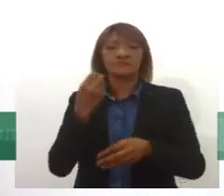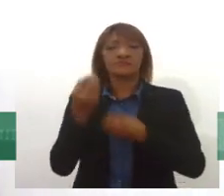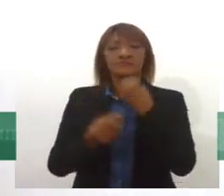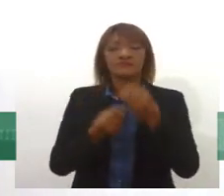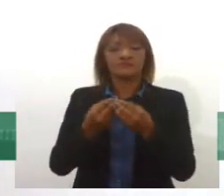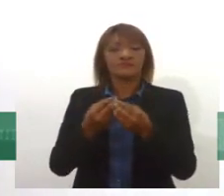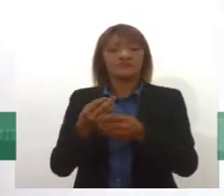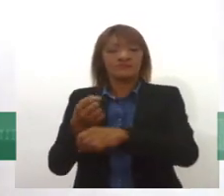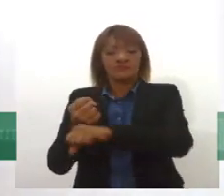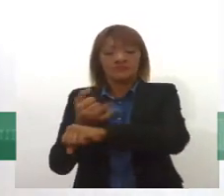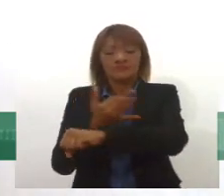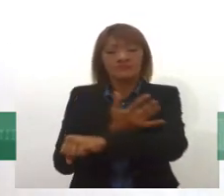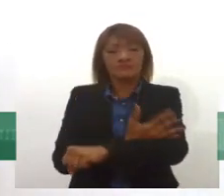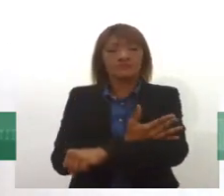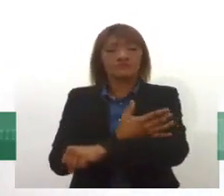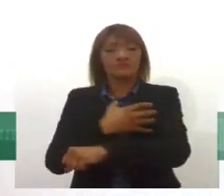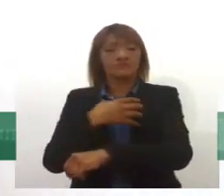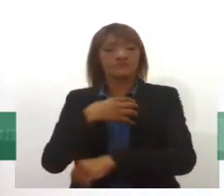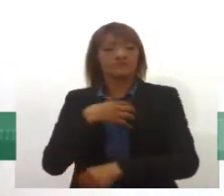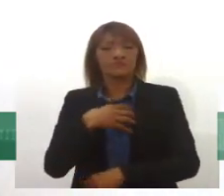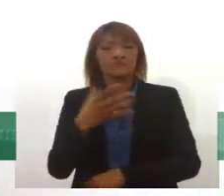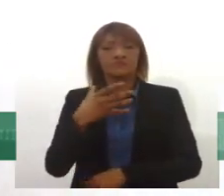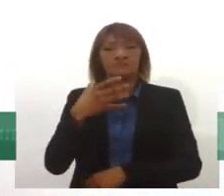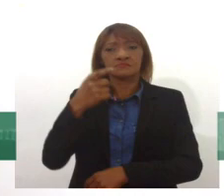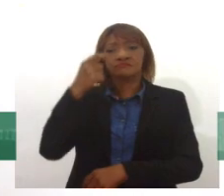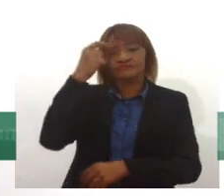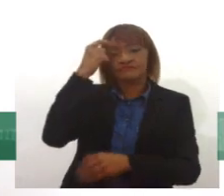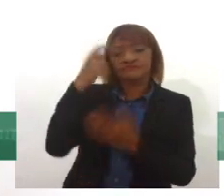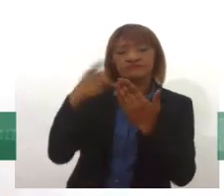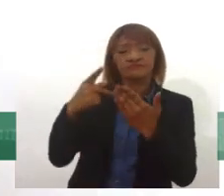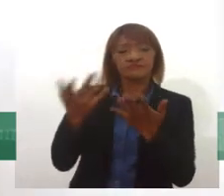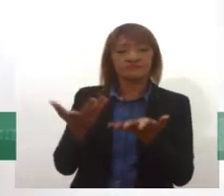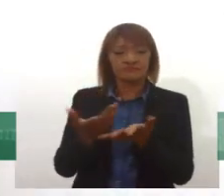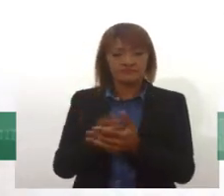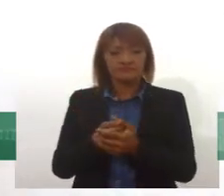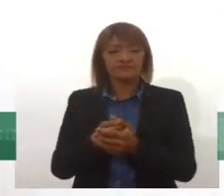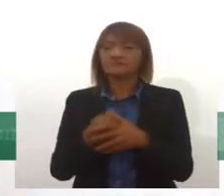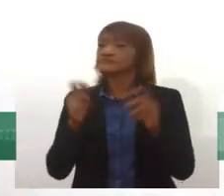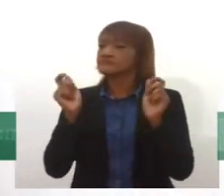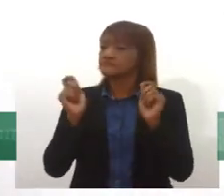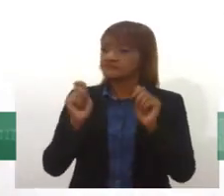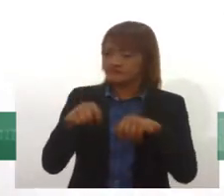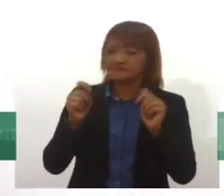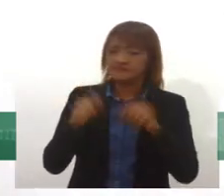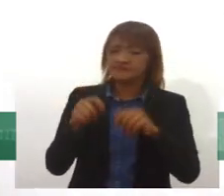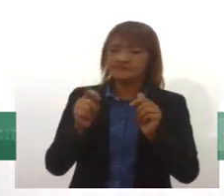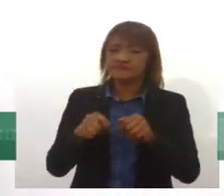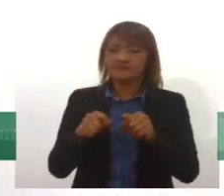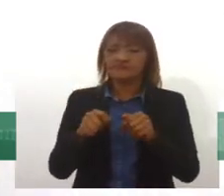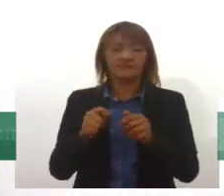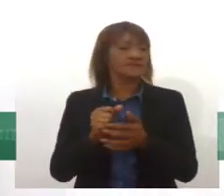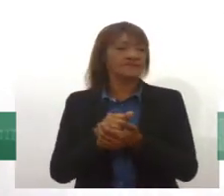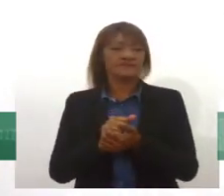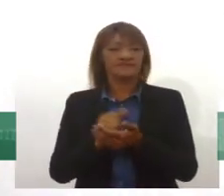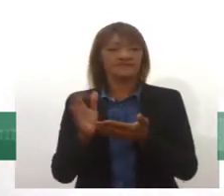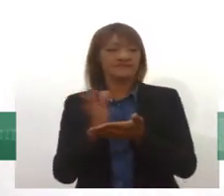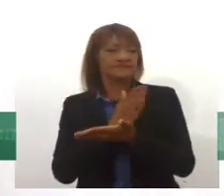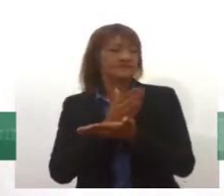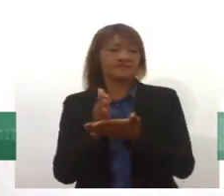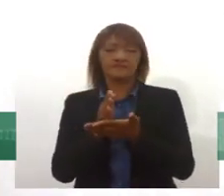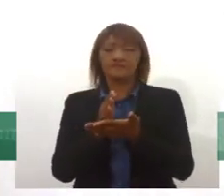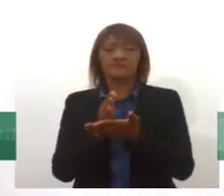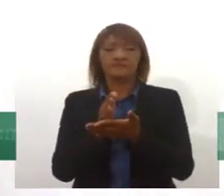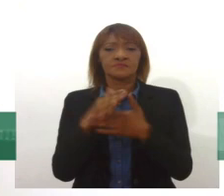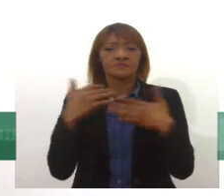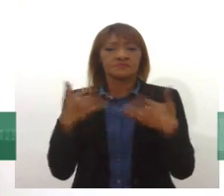psicológico, para a população que estivesse precisando e que estivesse passando por alguma questão mais delicada